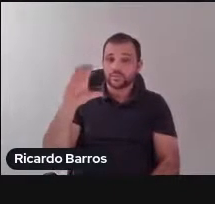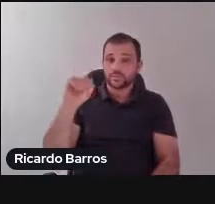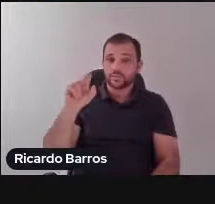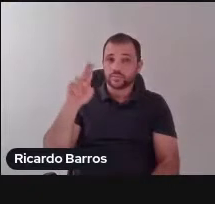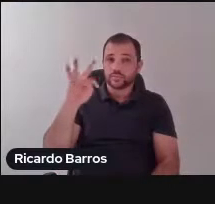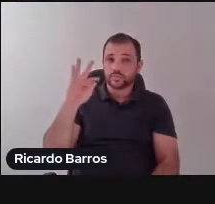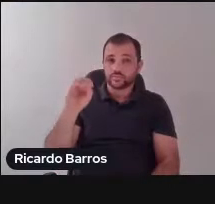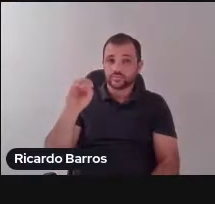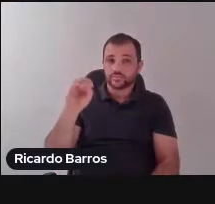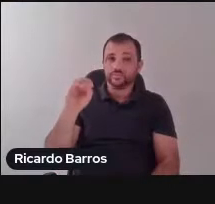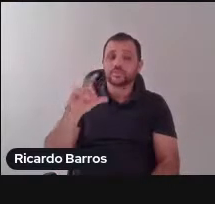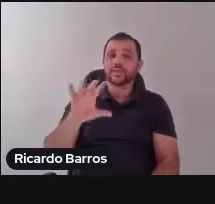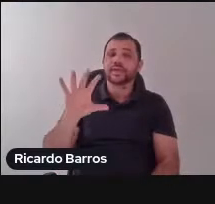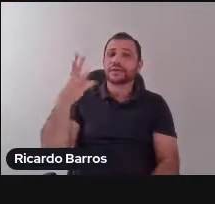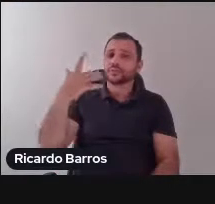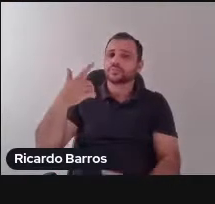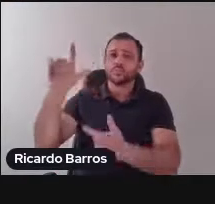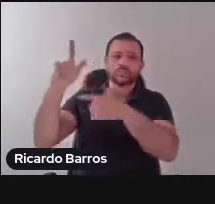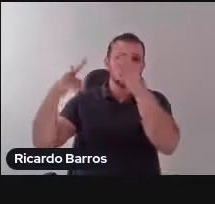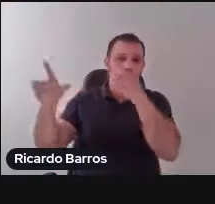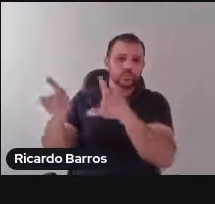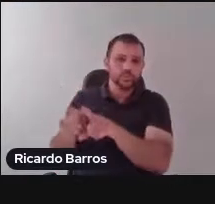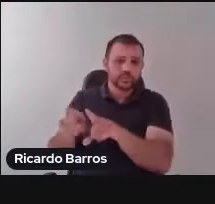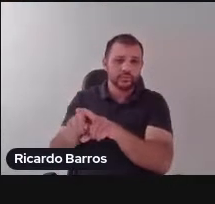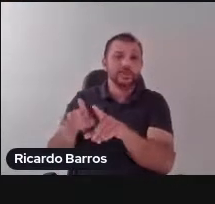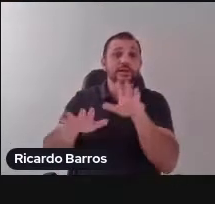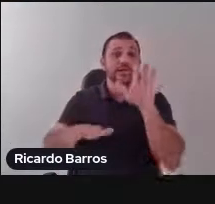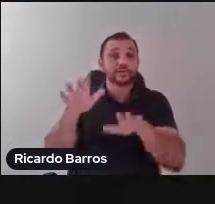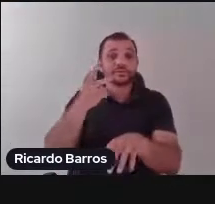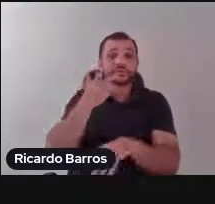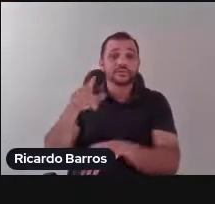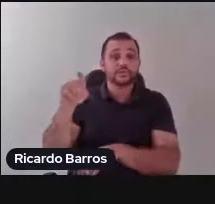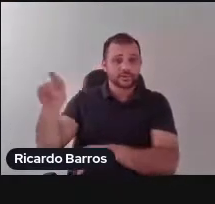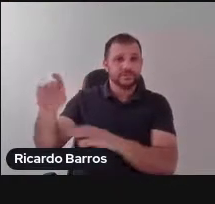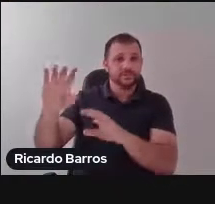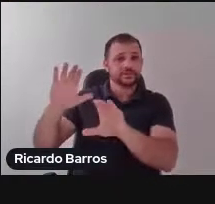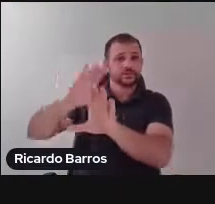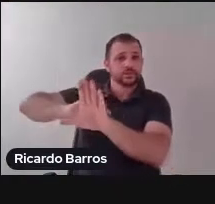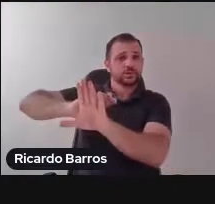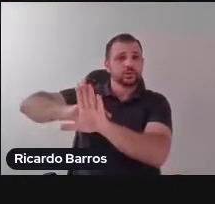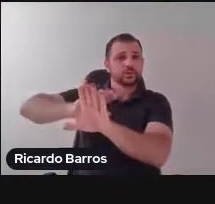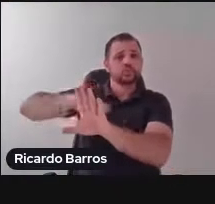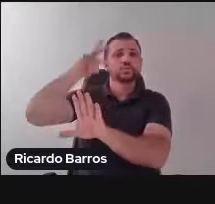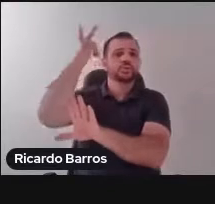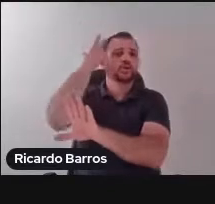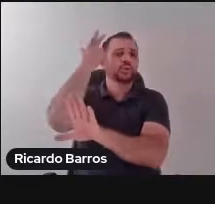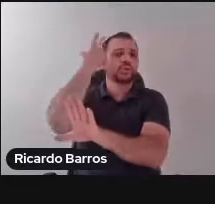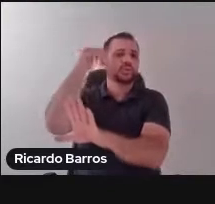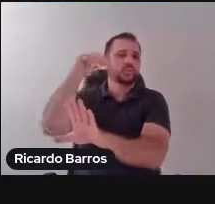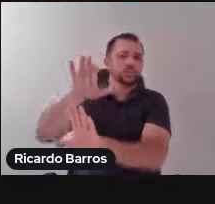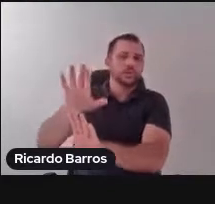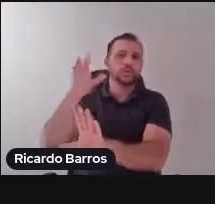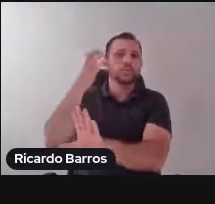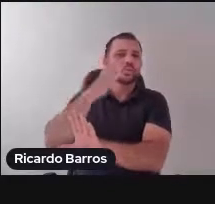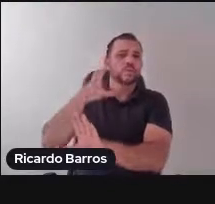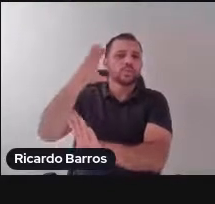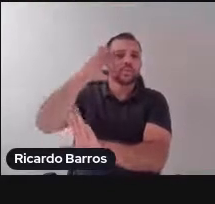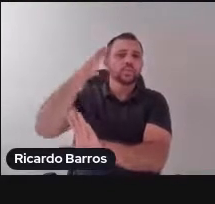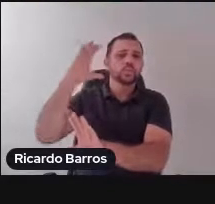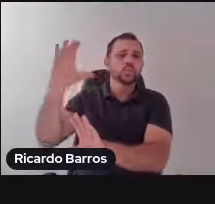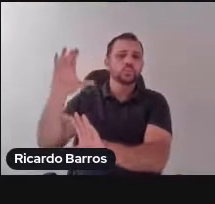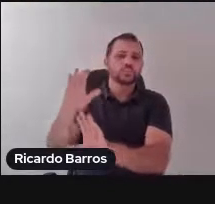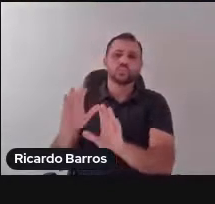E, ao mesmo tempo, tentar justificar que é cultural, como se isso eventualmente justificasse também as nossas irresponsabilidades,